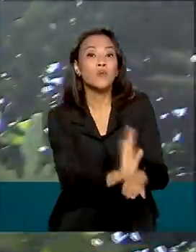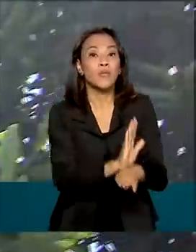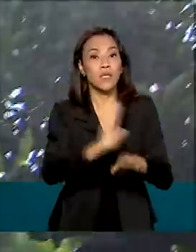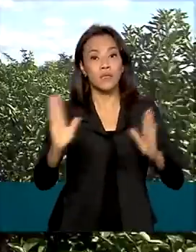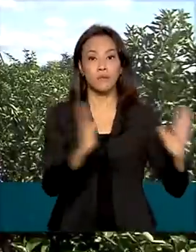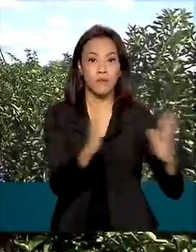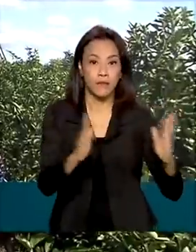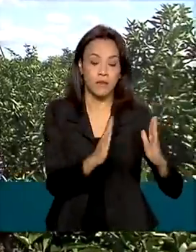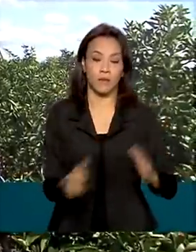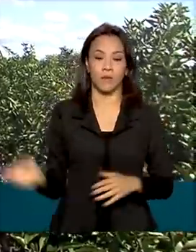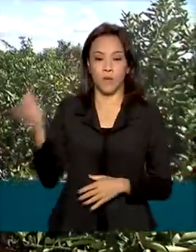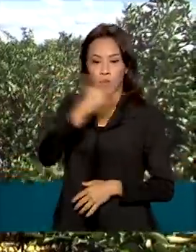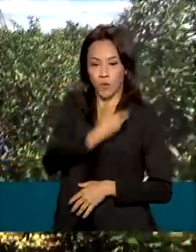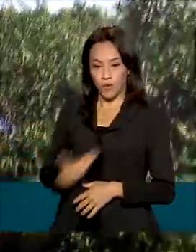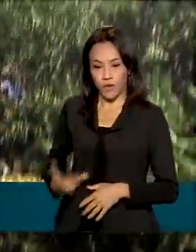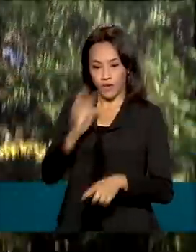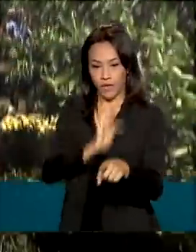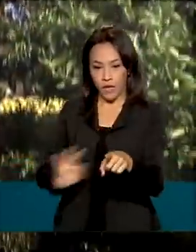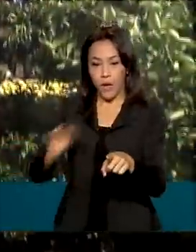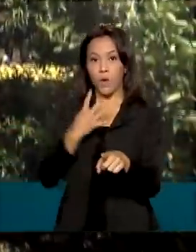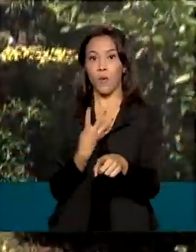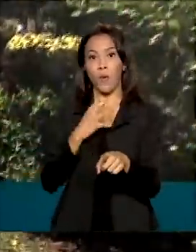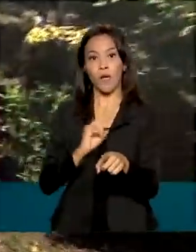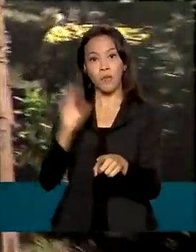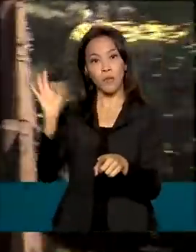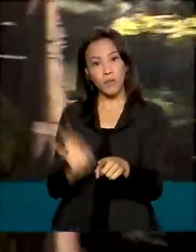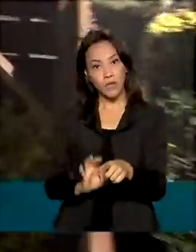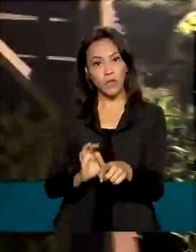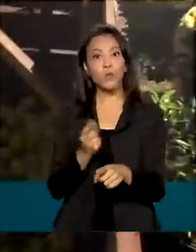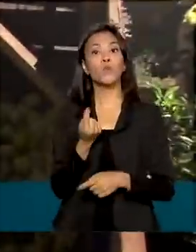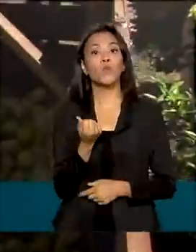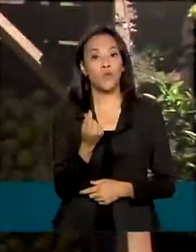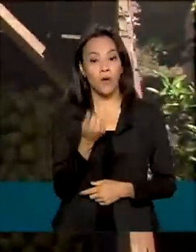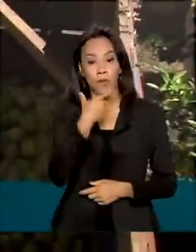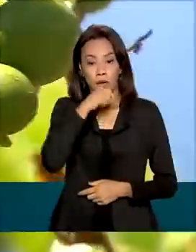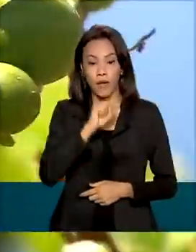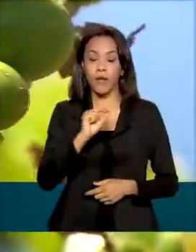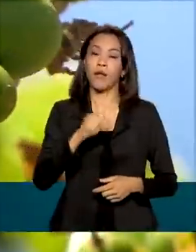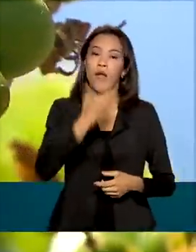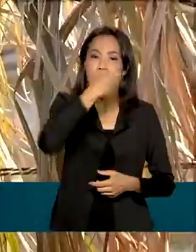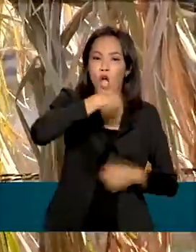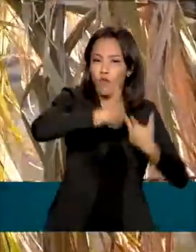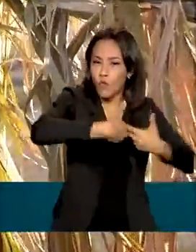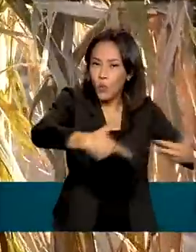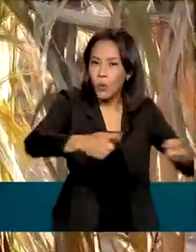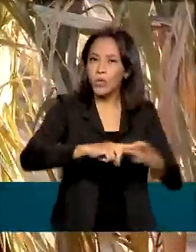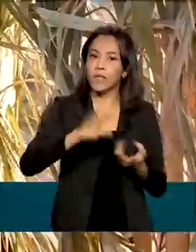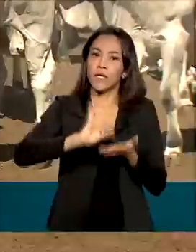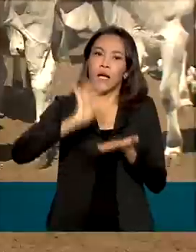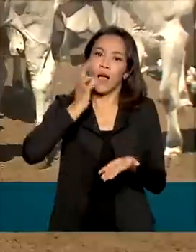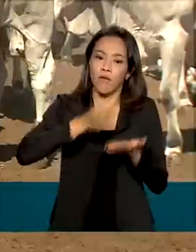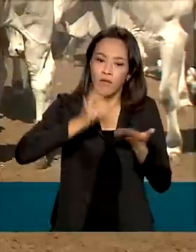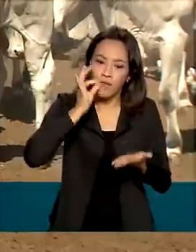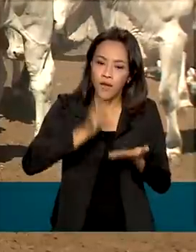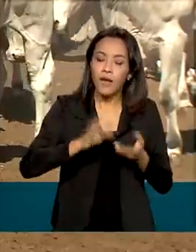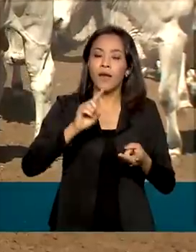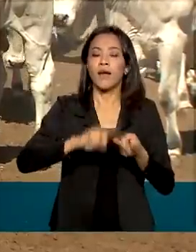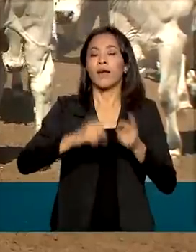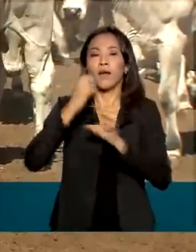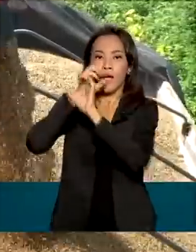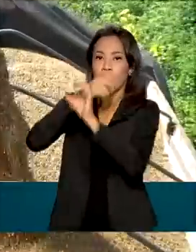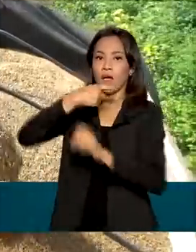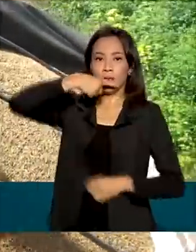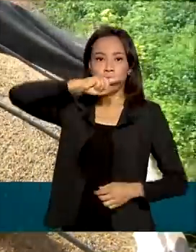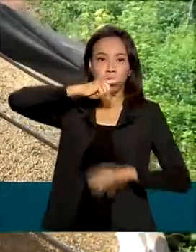subsidia 40% do valor contratado para quem produz frutas, café, cana-de-açúcar ou cria